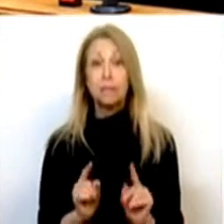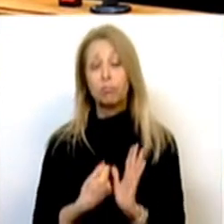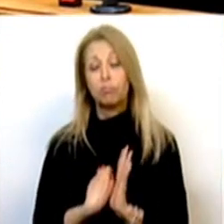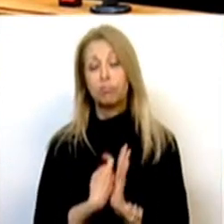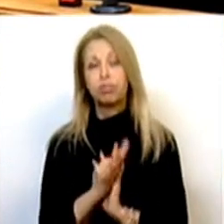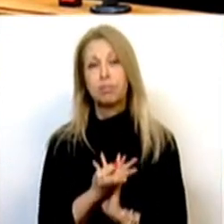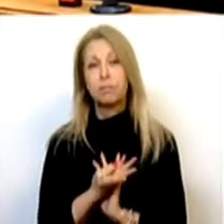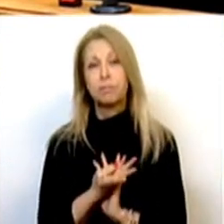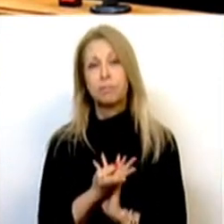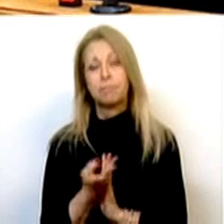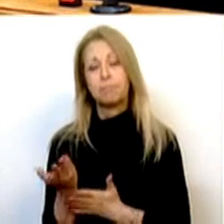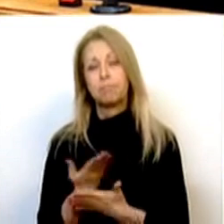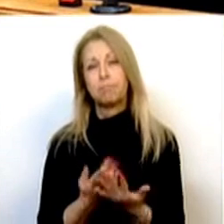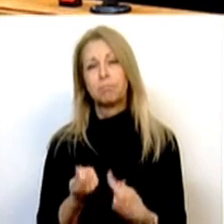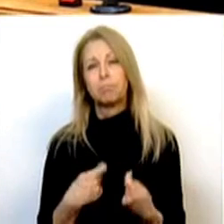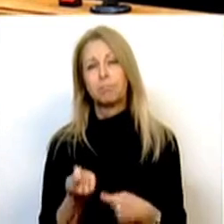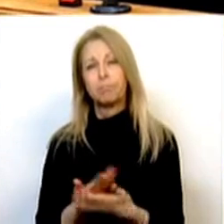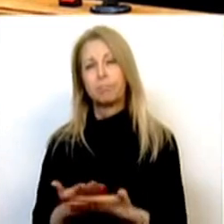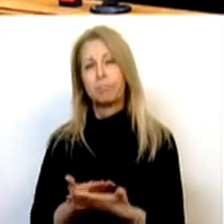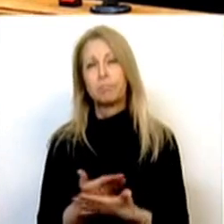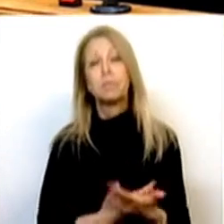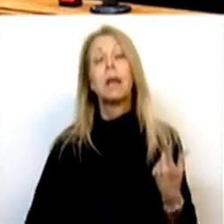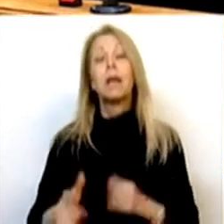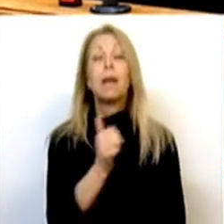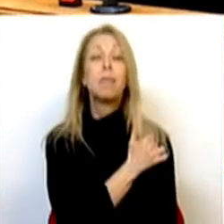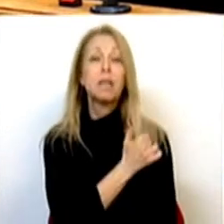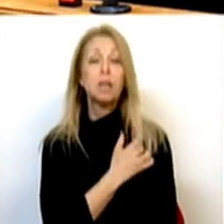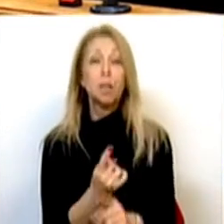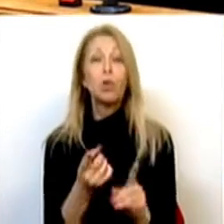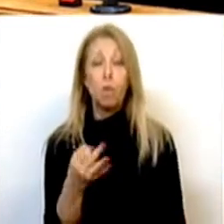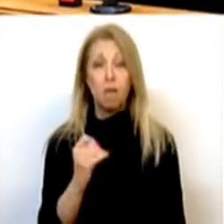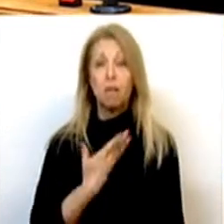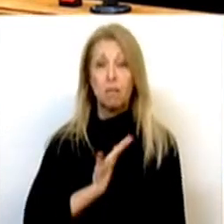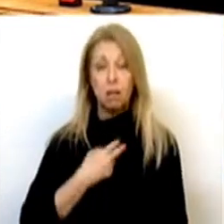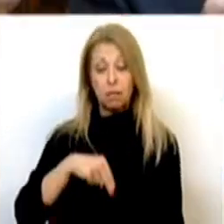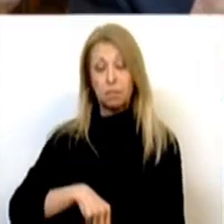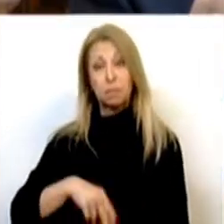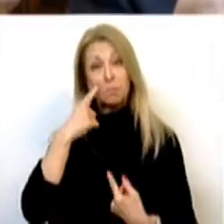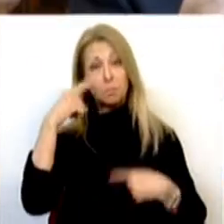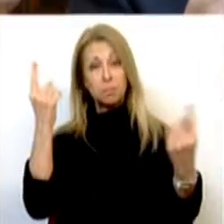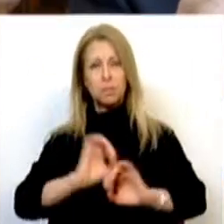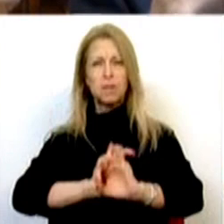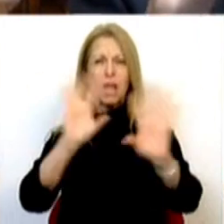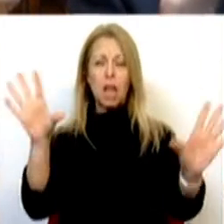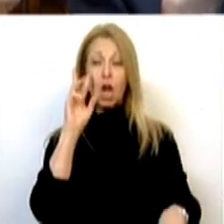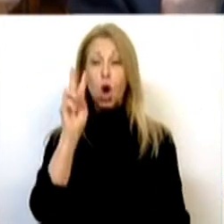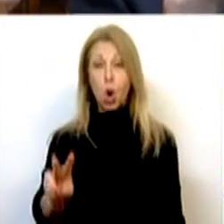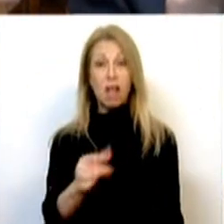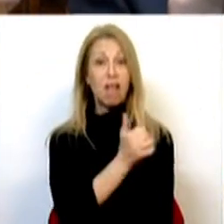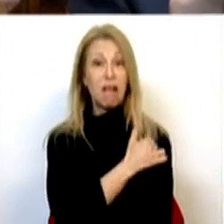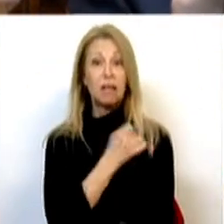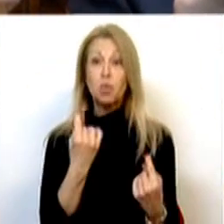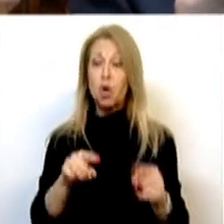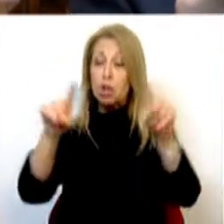mercantilização da habitação. Porque o PSD, e foi bem claro naquele púlpito, olha para a habitação como um espaço de quatro paredes